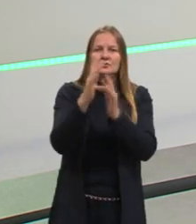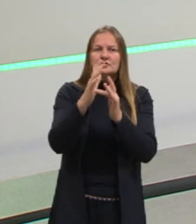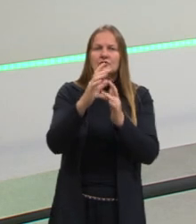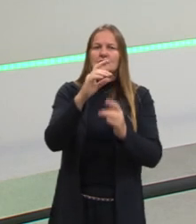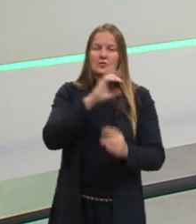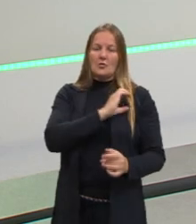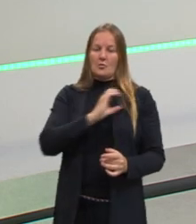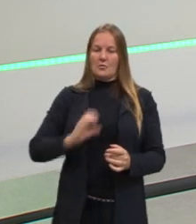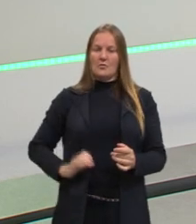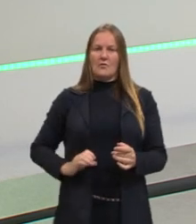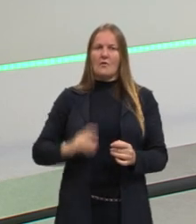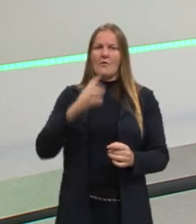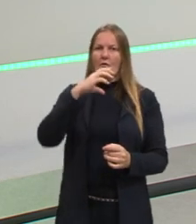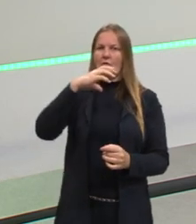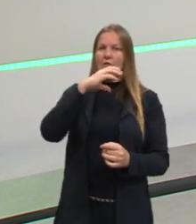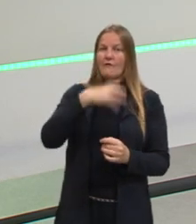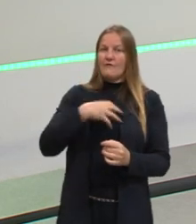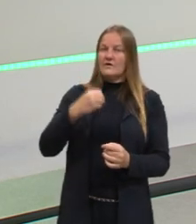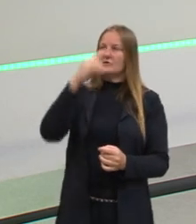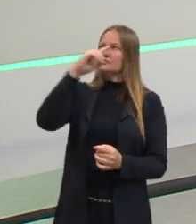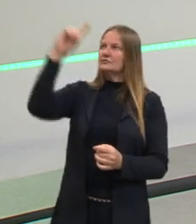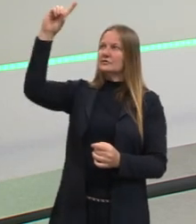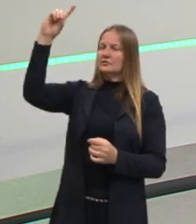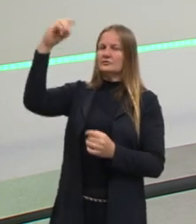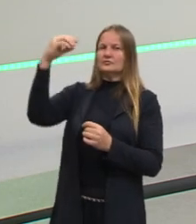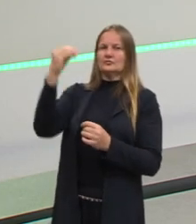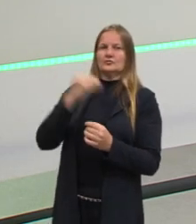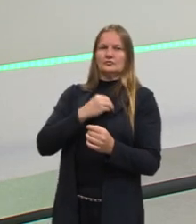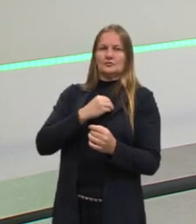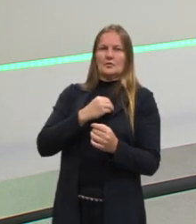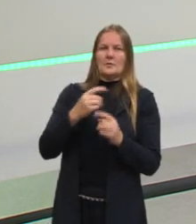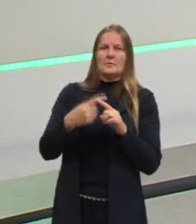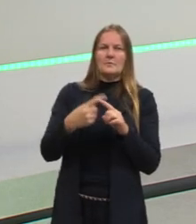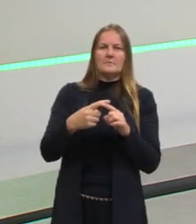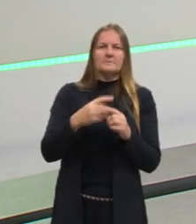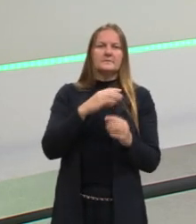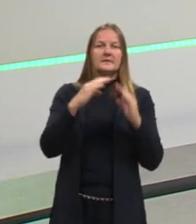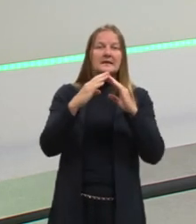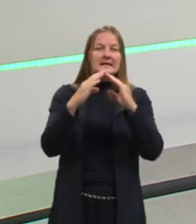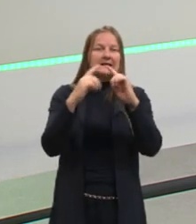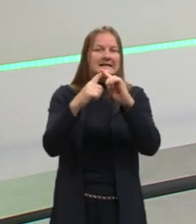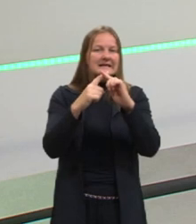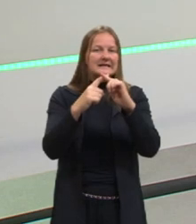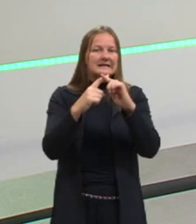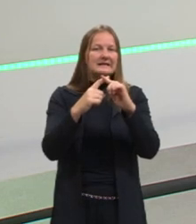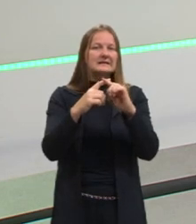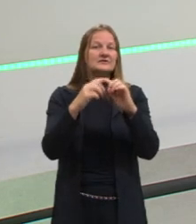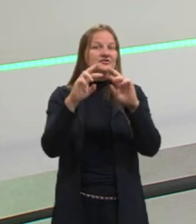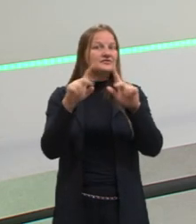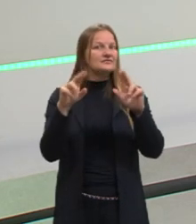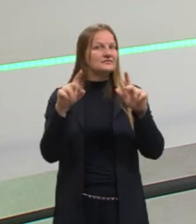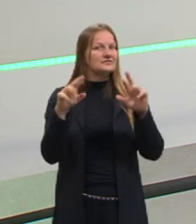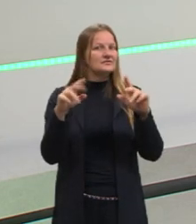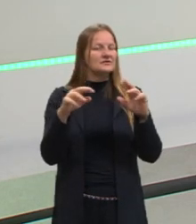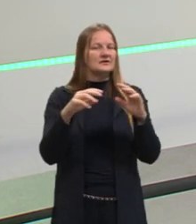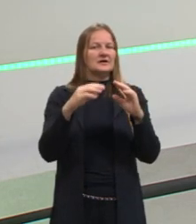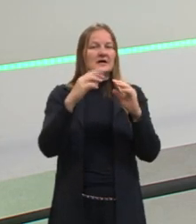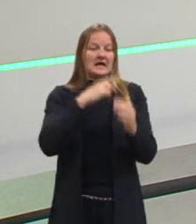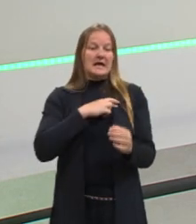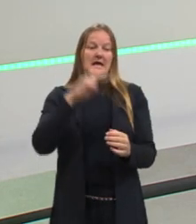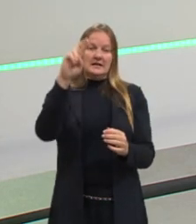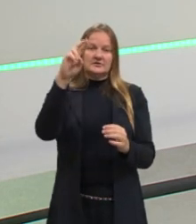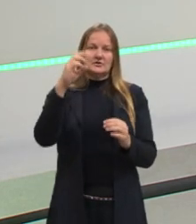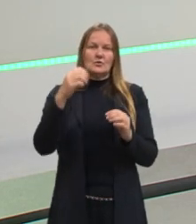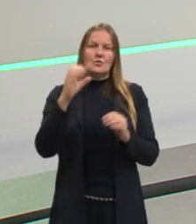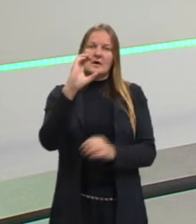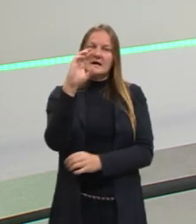veio à Terra, então, para pagar pelos nossos pecados. Mas essa religião cristã, ela tem diferentes igrejas. A